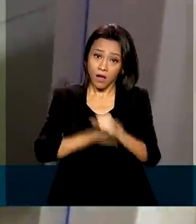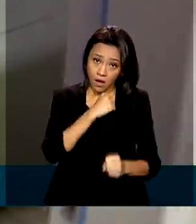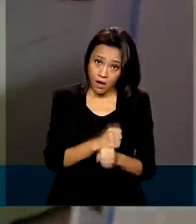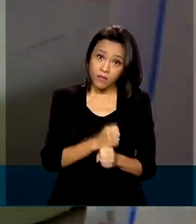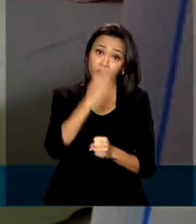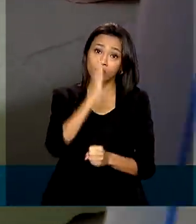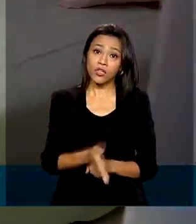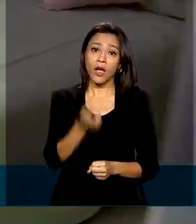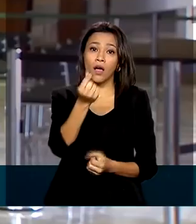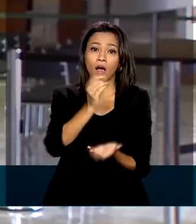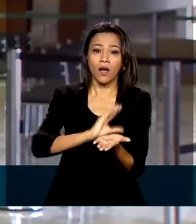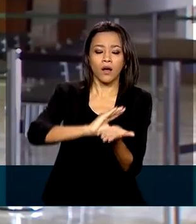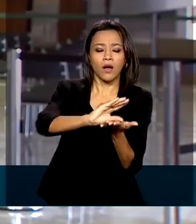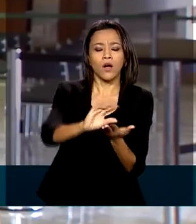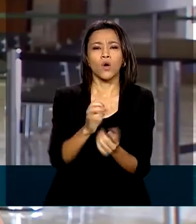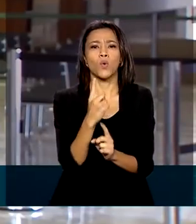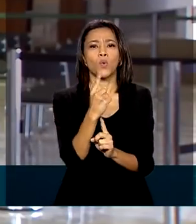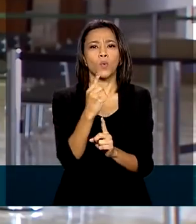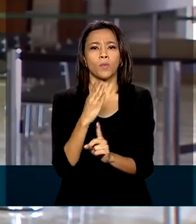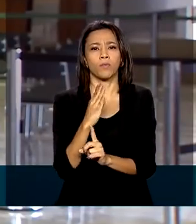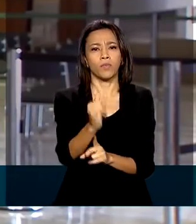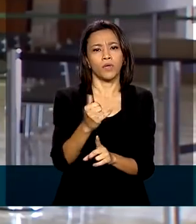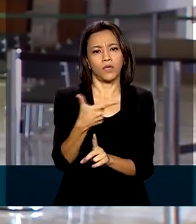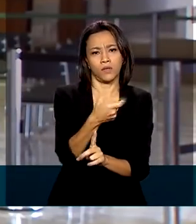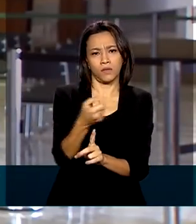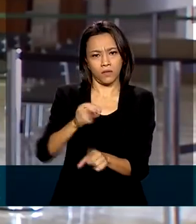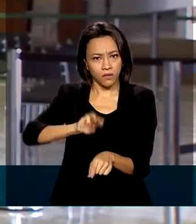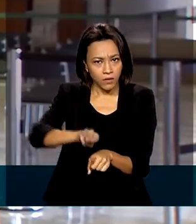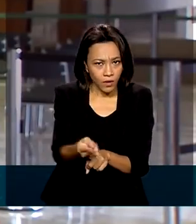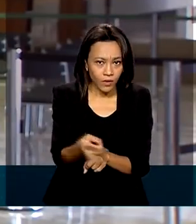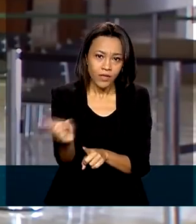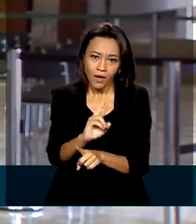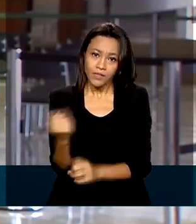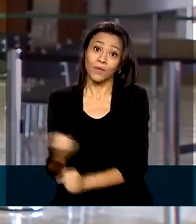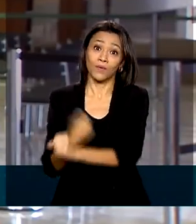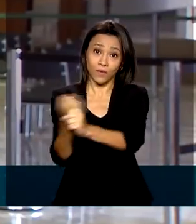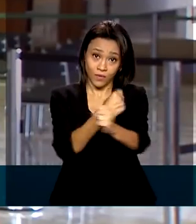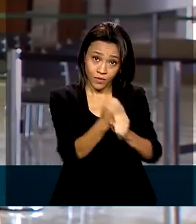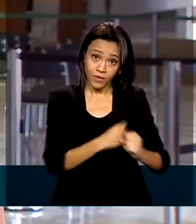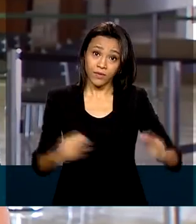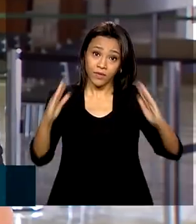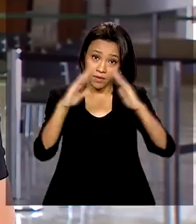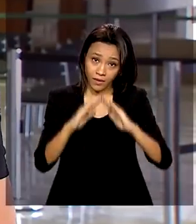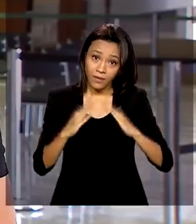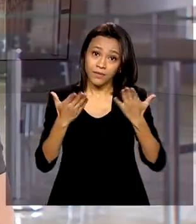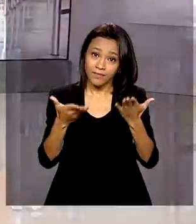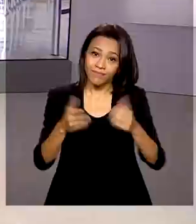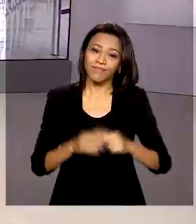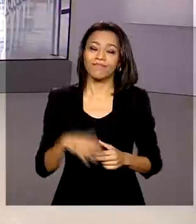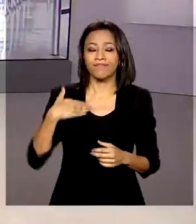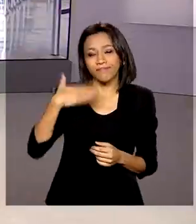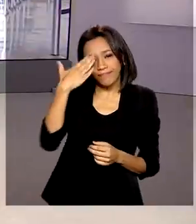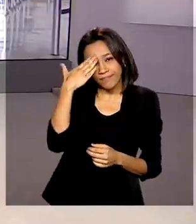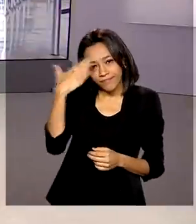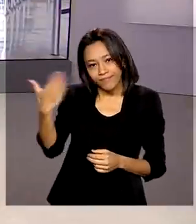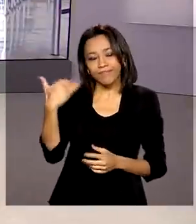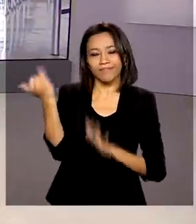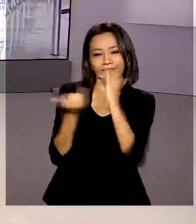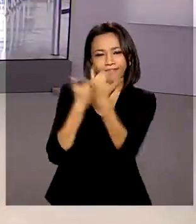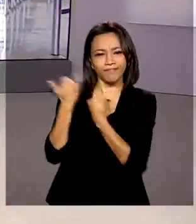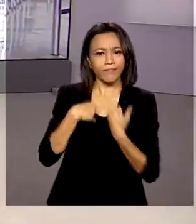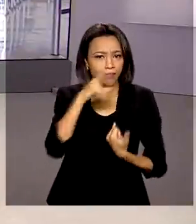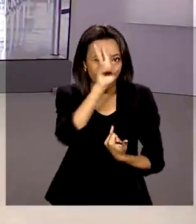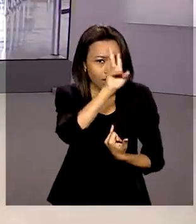investiu mais de 1 bilhão e 200 milhões de reais em moradias populares. Renata, com você. Obrigada Selma pelas suas informações.